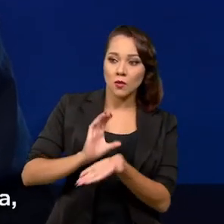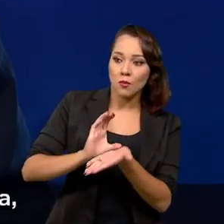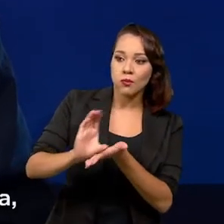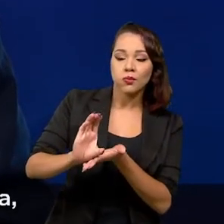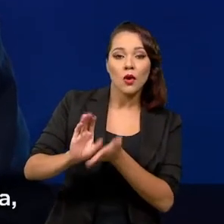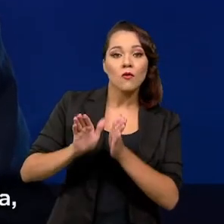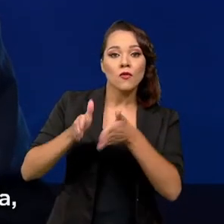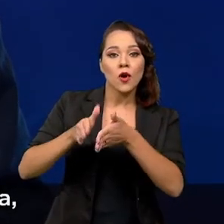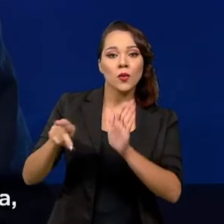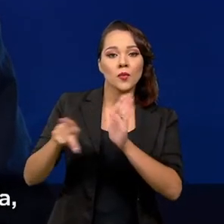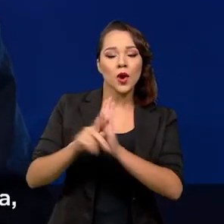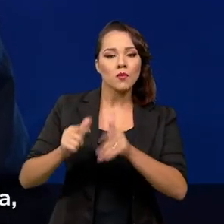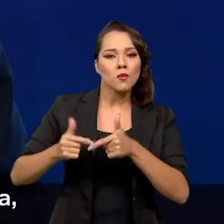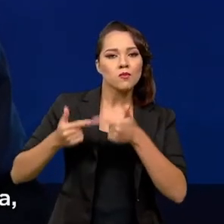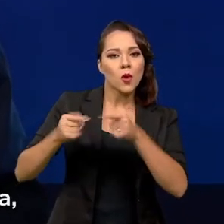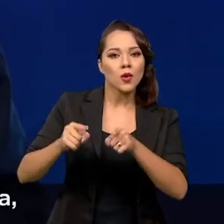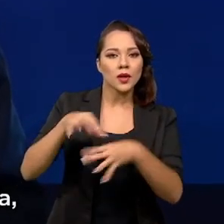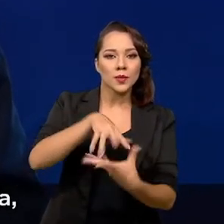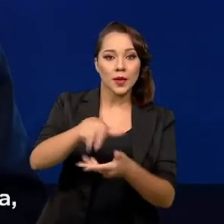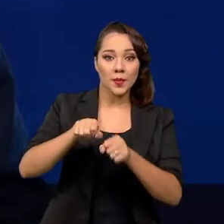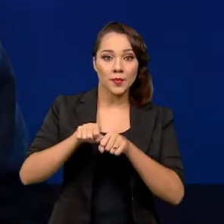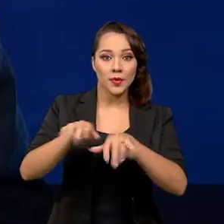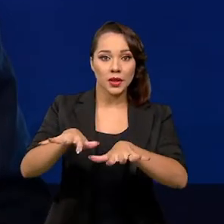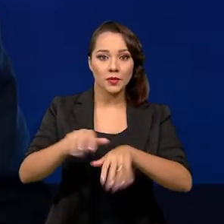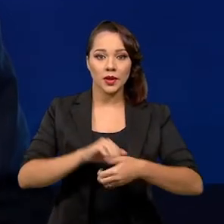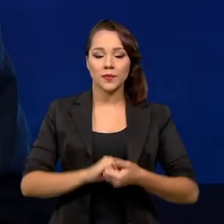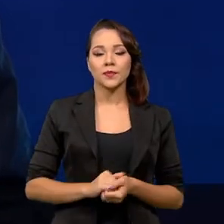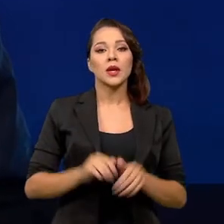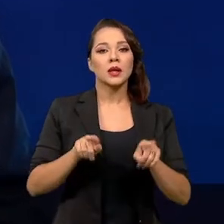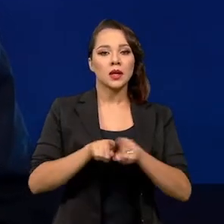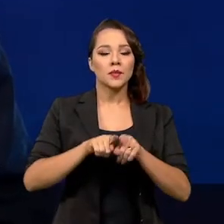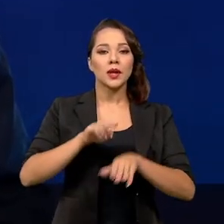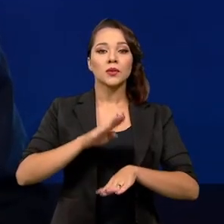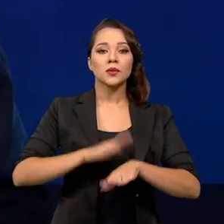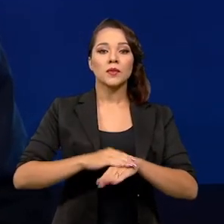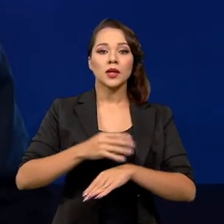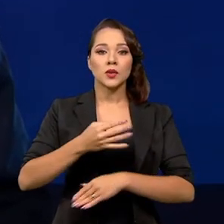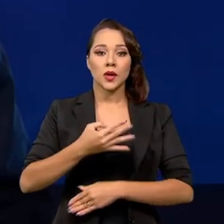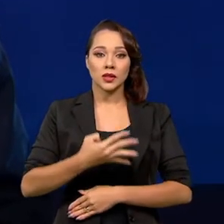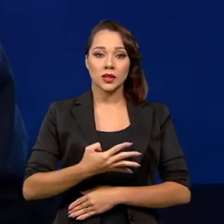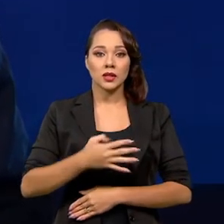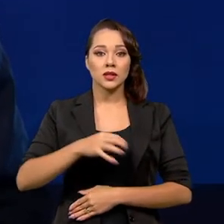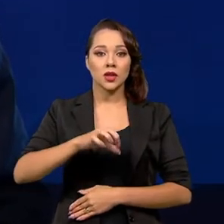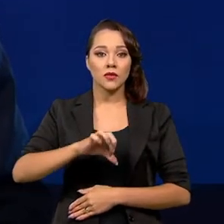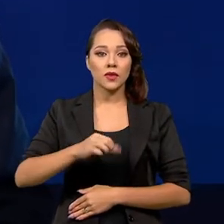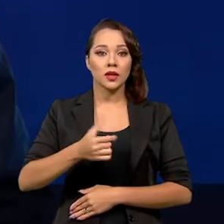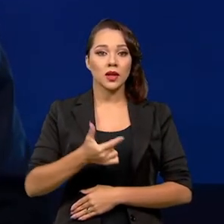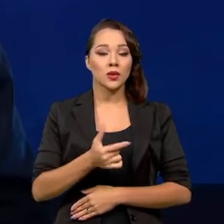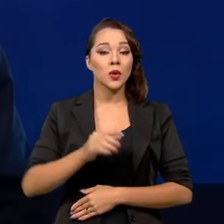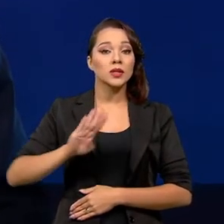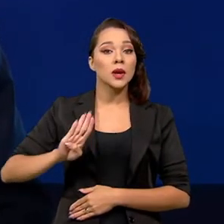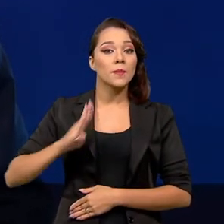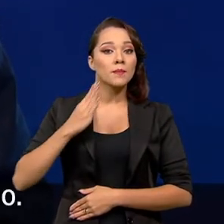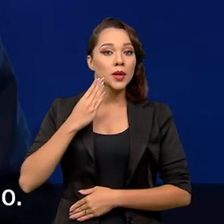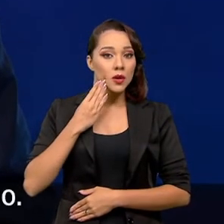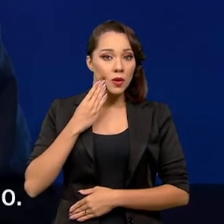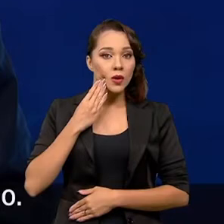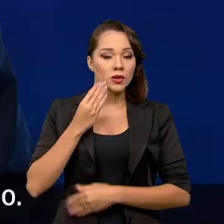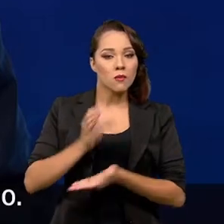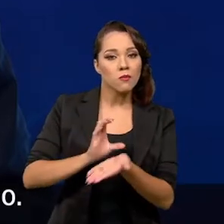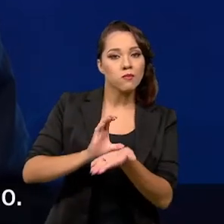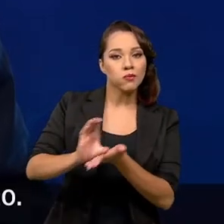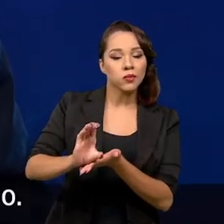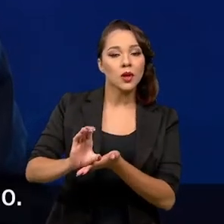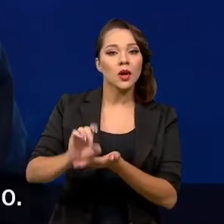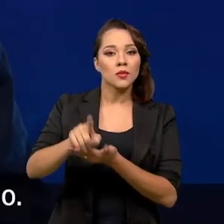exclusivamente para o combate à pandemia, além dos mais de R$ 492 bilhões para o